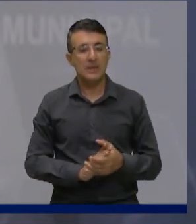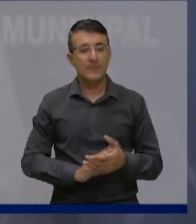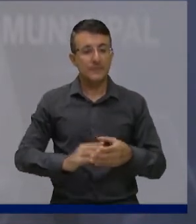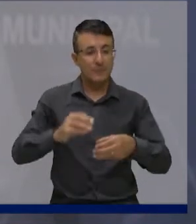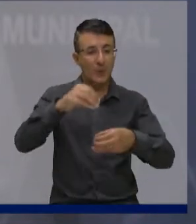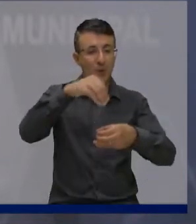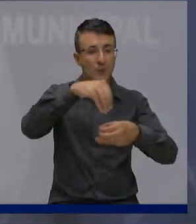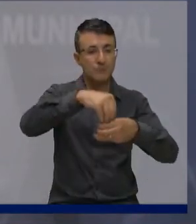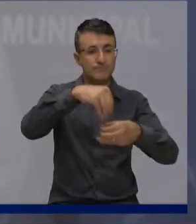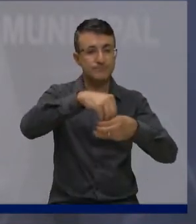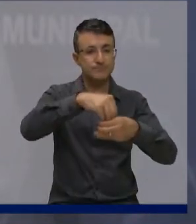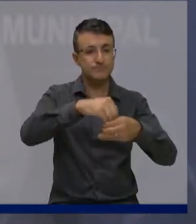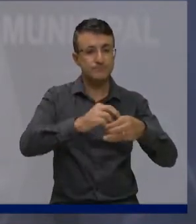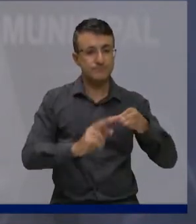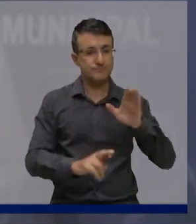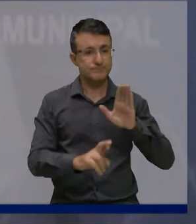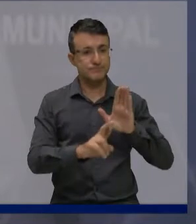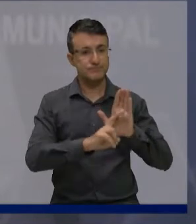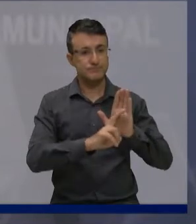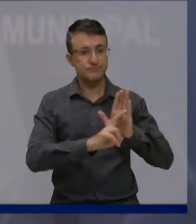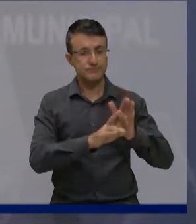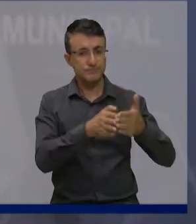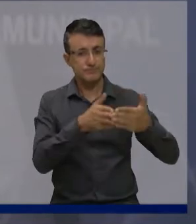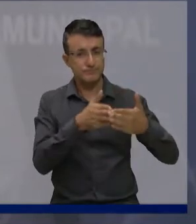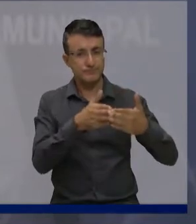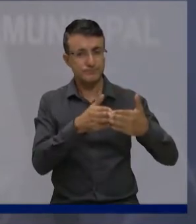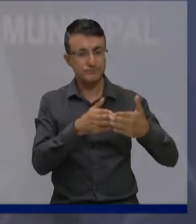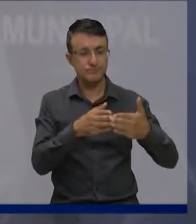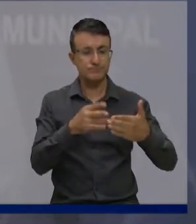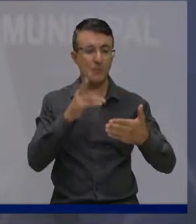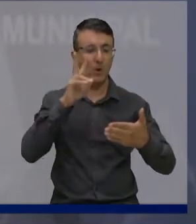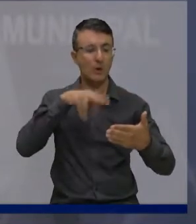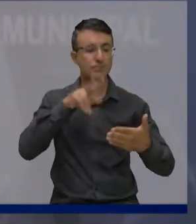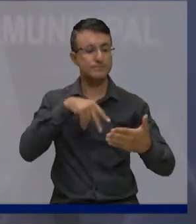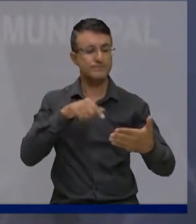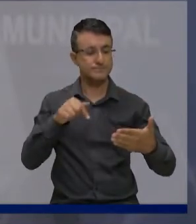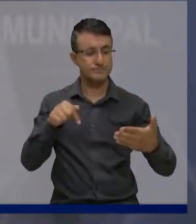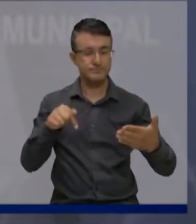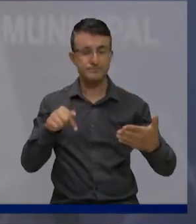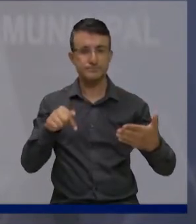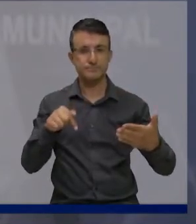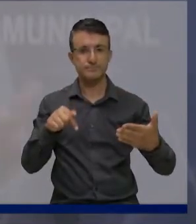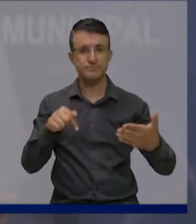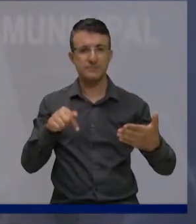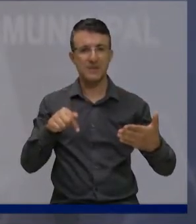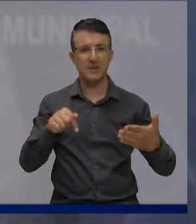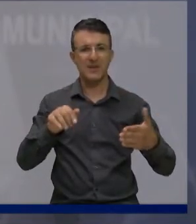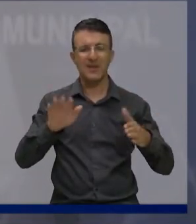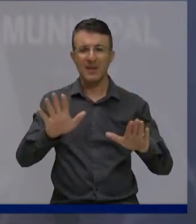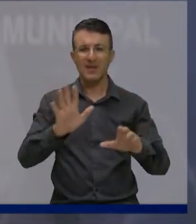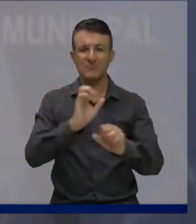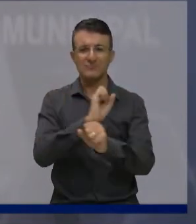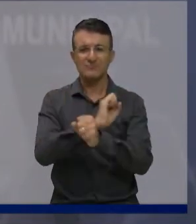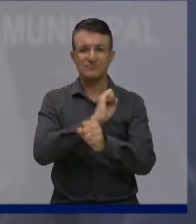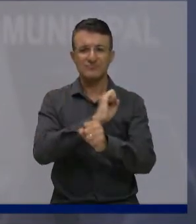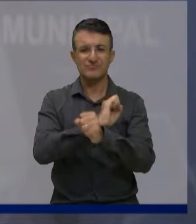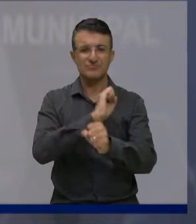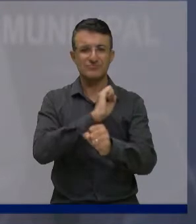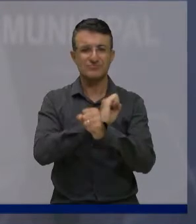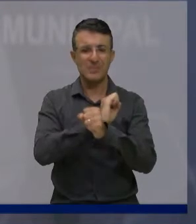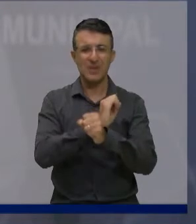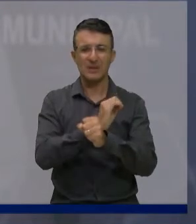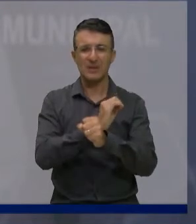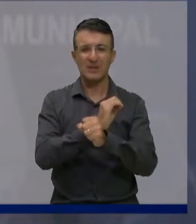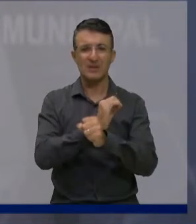acho que nós precisamos parar com aquela coisa de última hora. Eu acho que a questão da viagem, a Câmara é uma instituição, é um poder